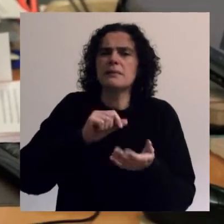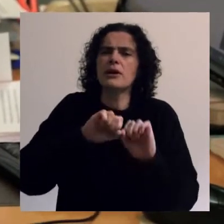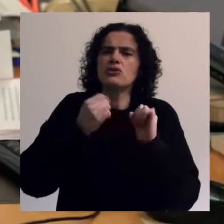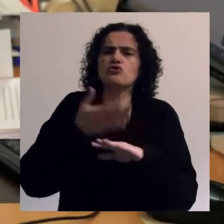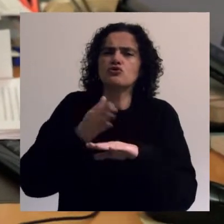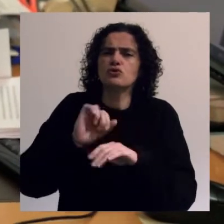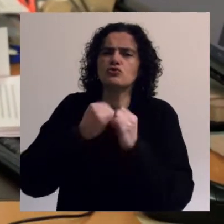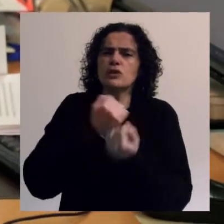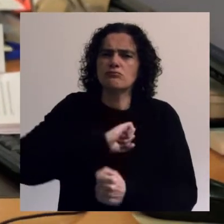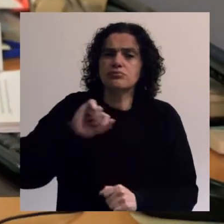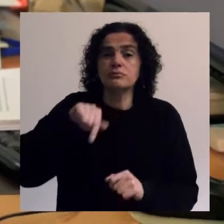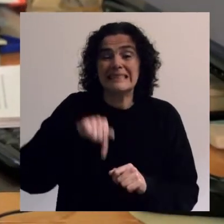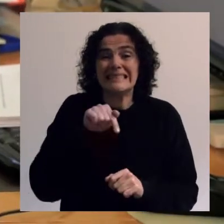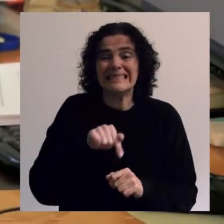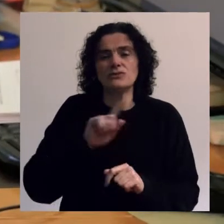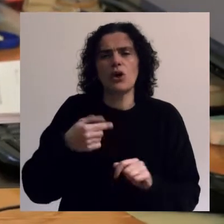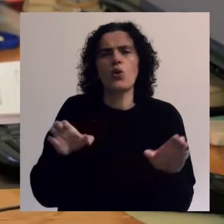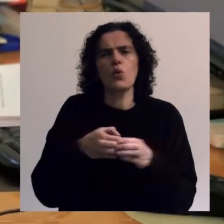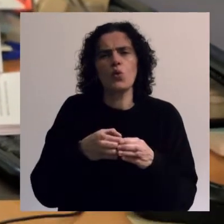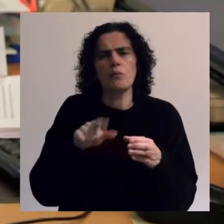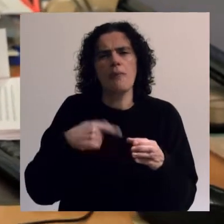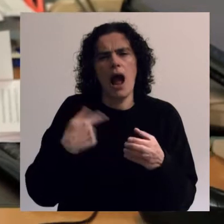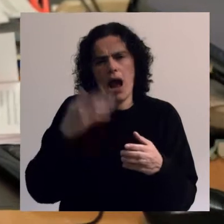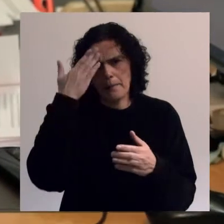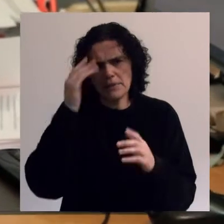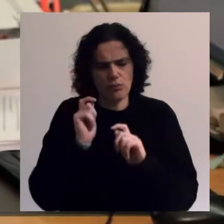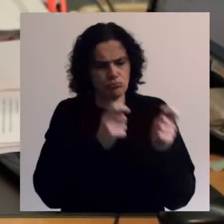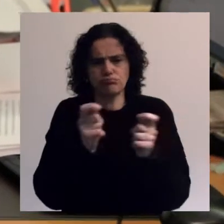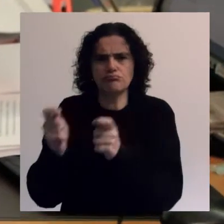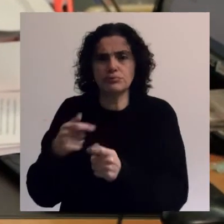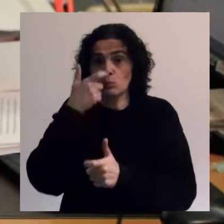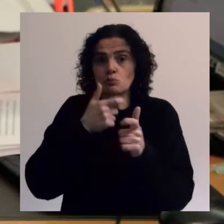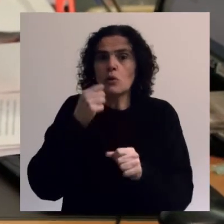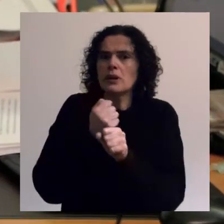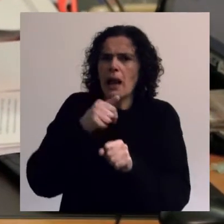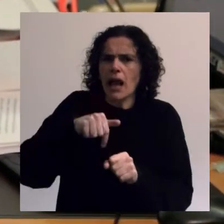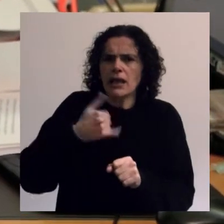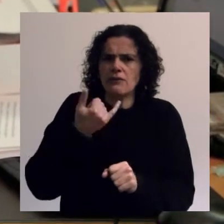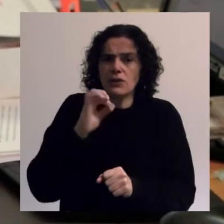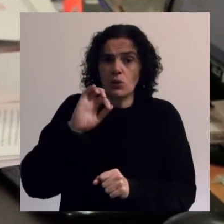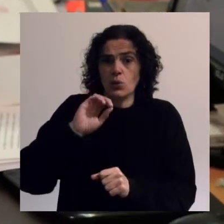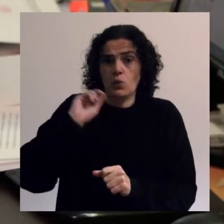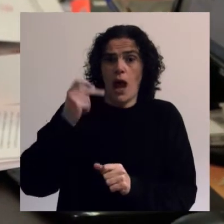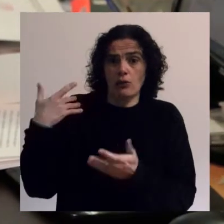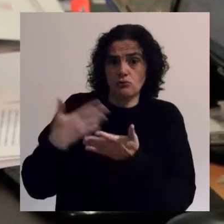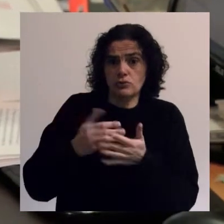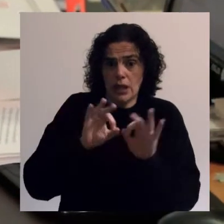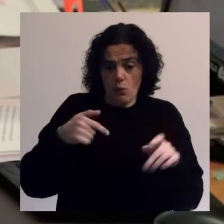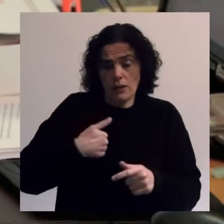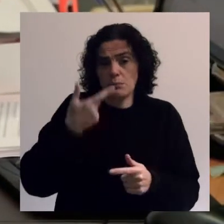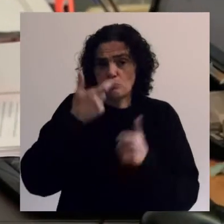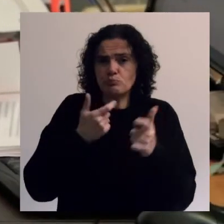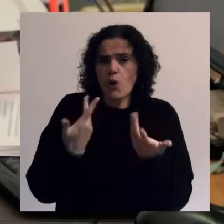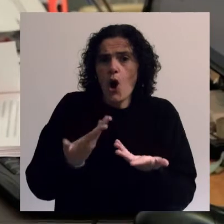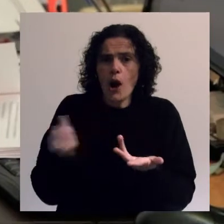Para isso, temos de facto uma equipa muito qualificada, gente que está na casa há 28 anos, como eu, e aqueles que